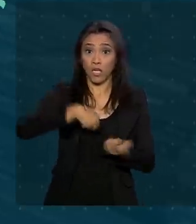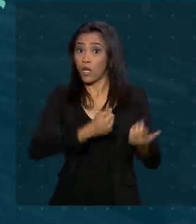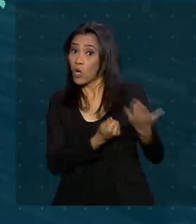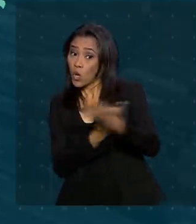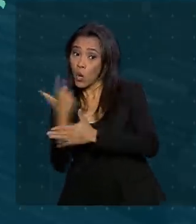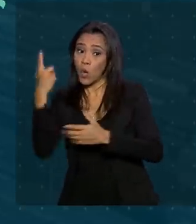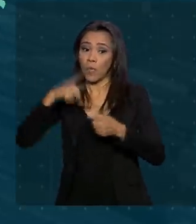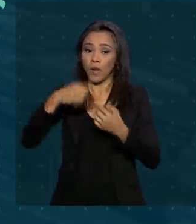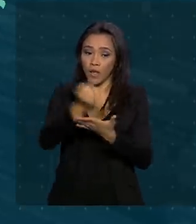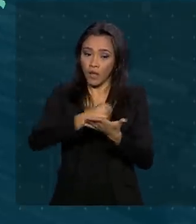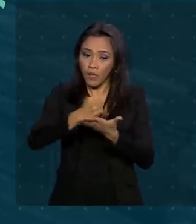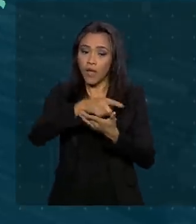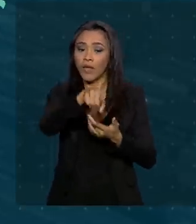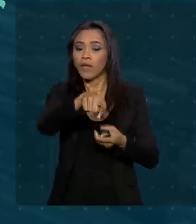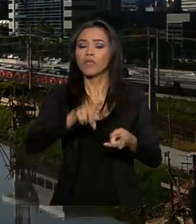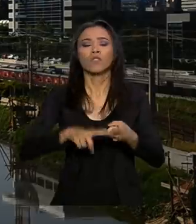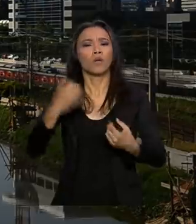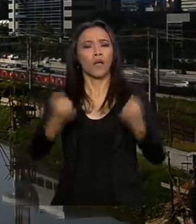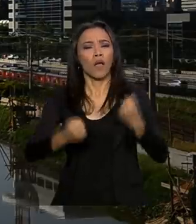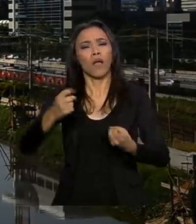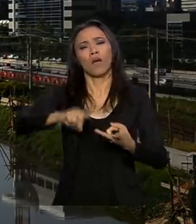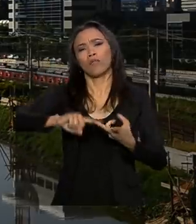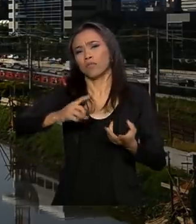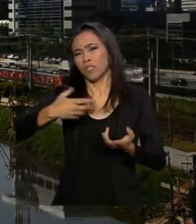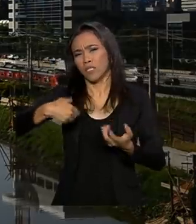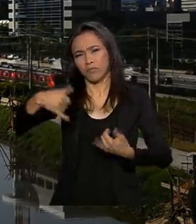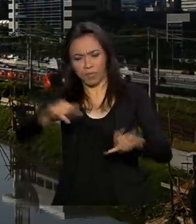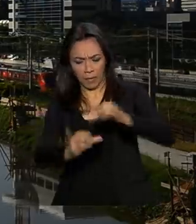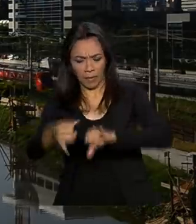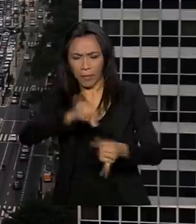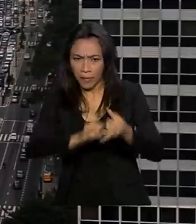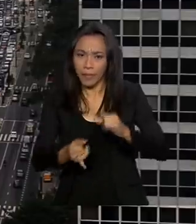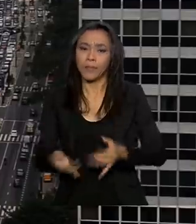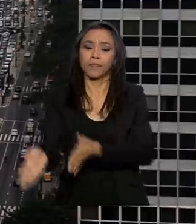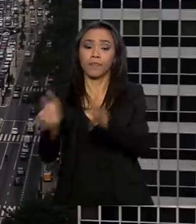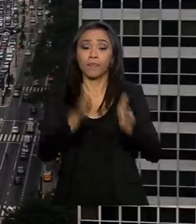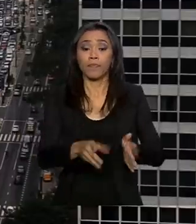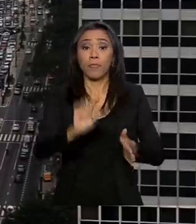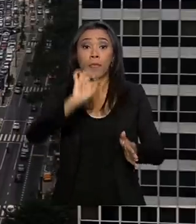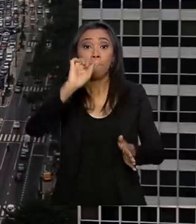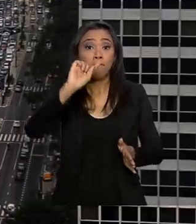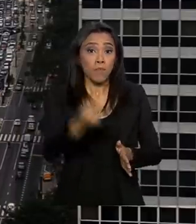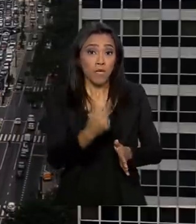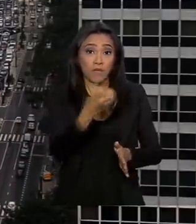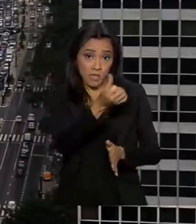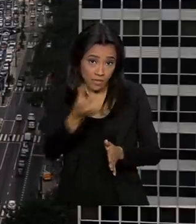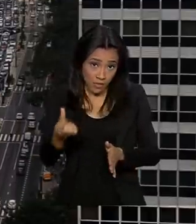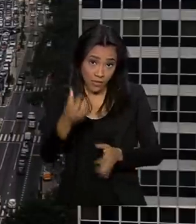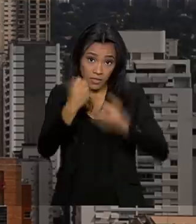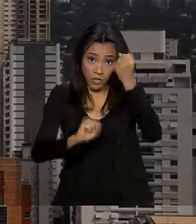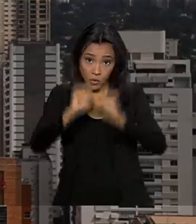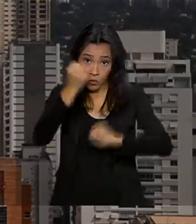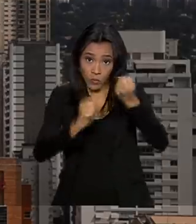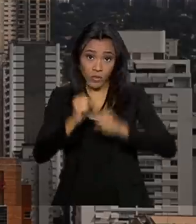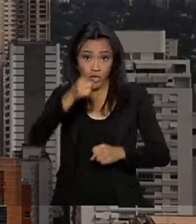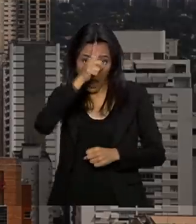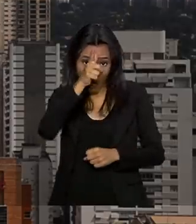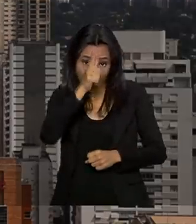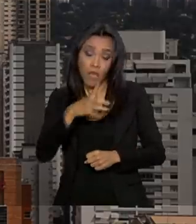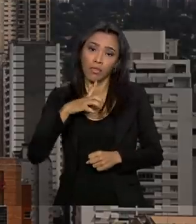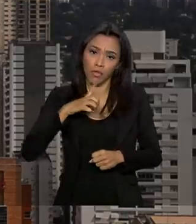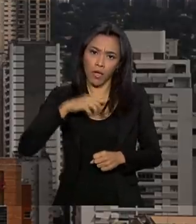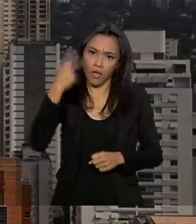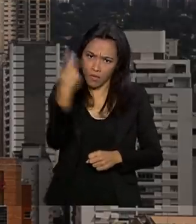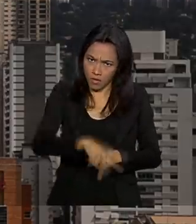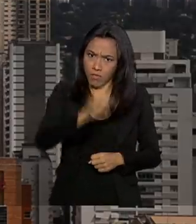e tratores e produtos químicos. Além disso, 1.600 indústrias alemães atuam no Brasil. São Paulo é a